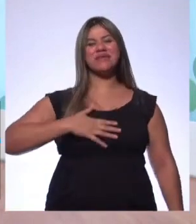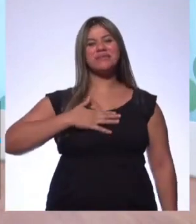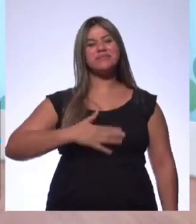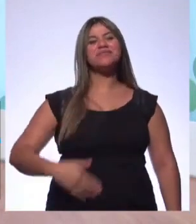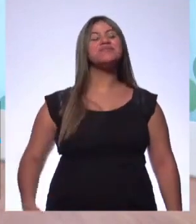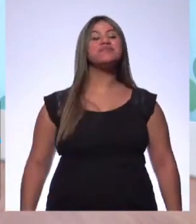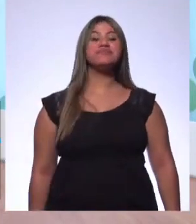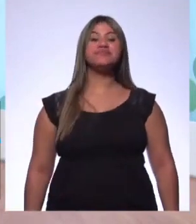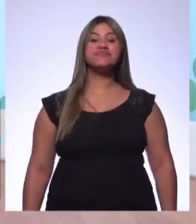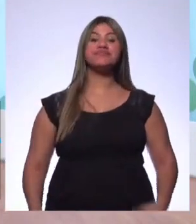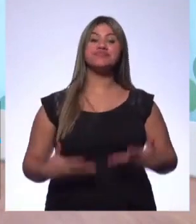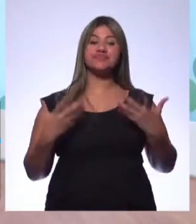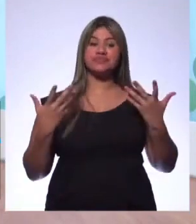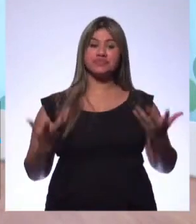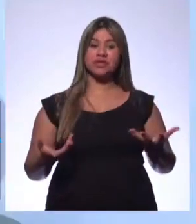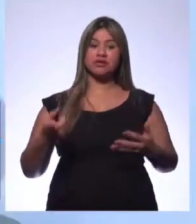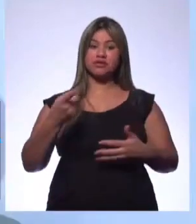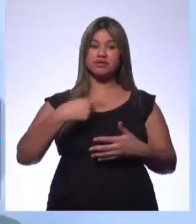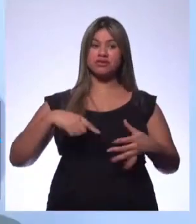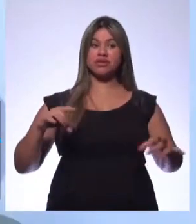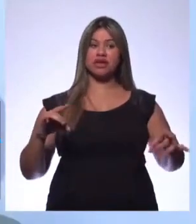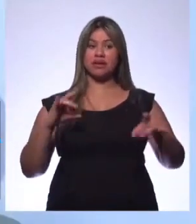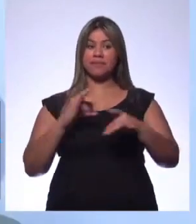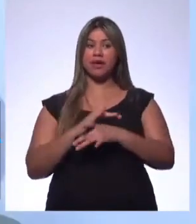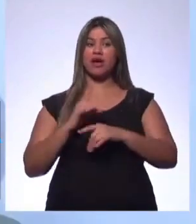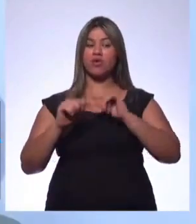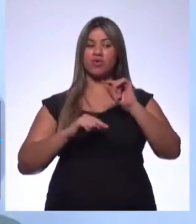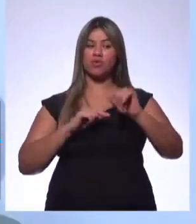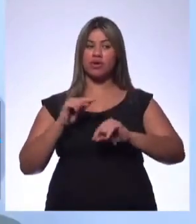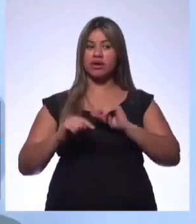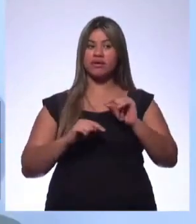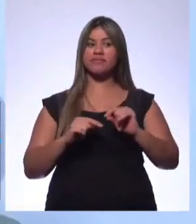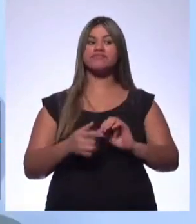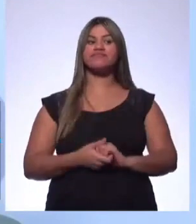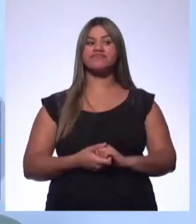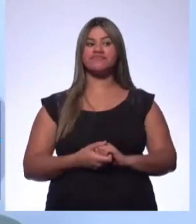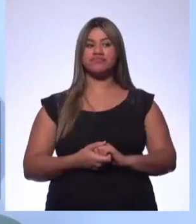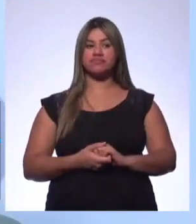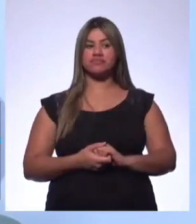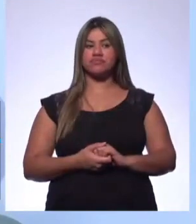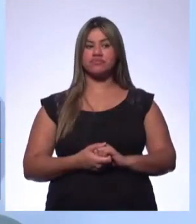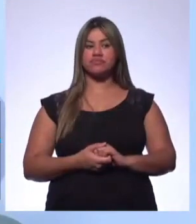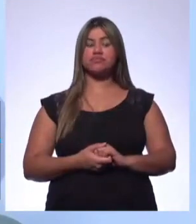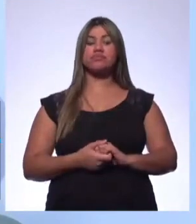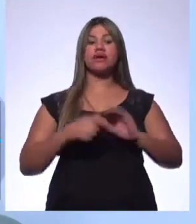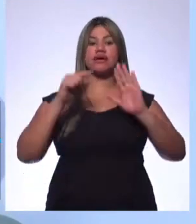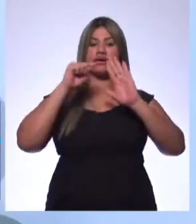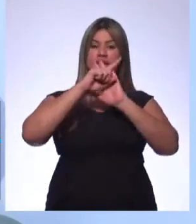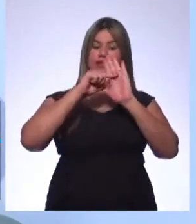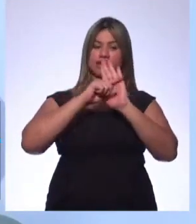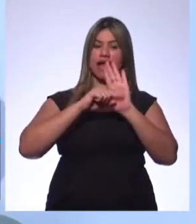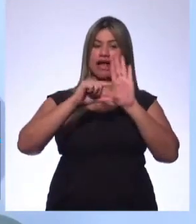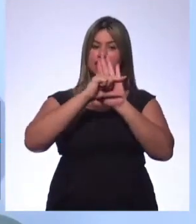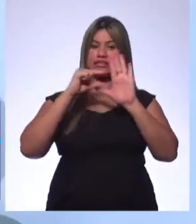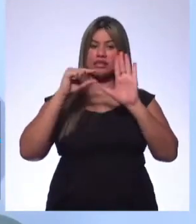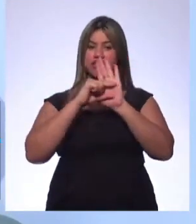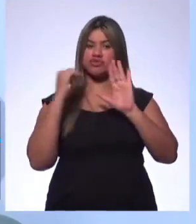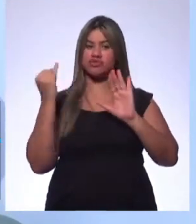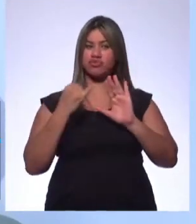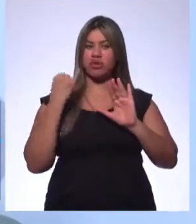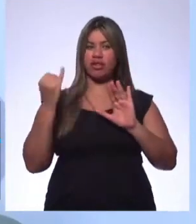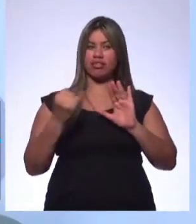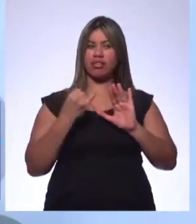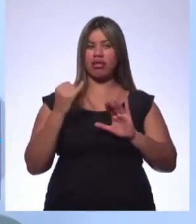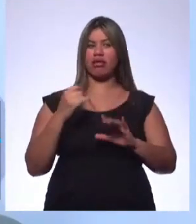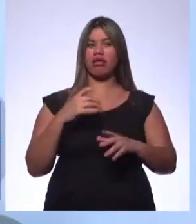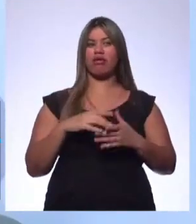para encerrar, olha eu dando a dica, dá a resposta, para encerrar, além da análise de trechos importantes, então para não ficar aquela